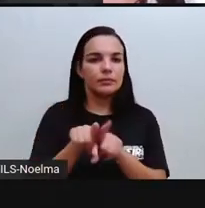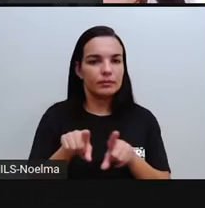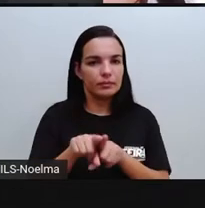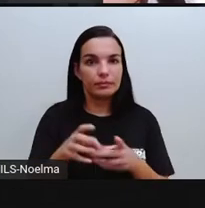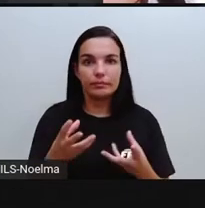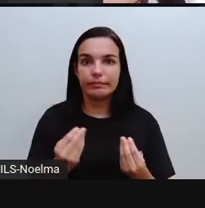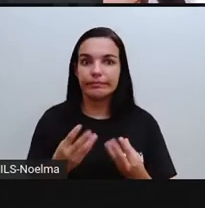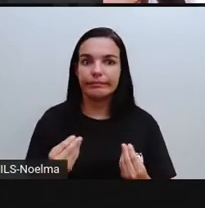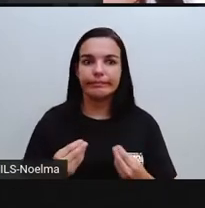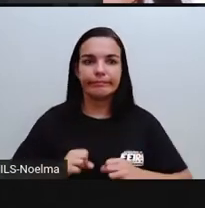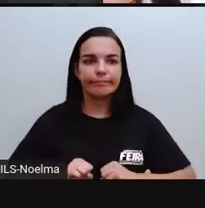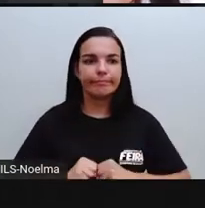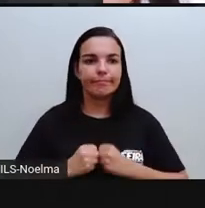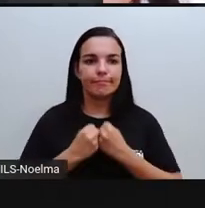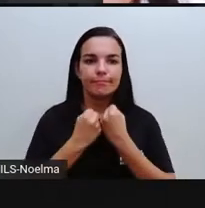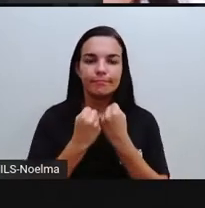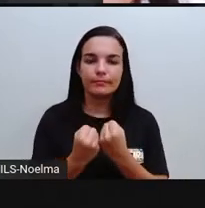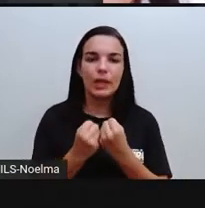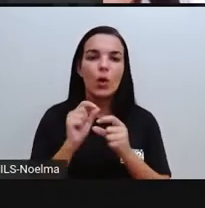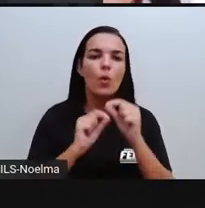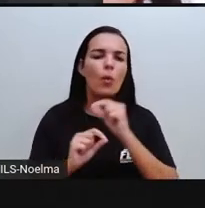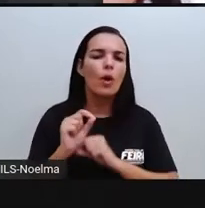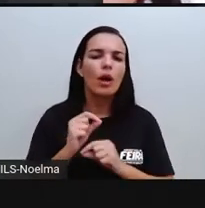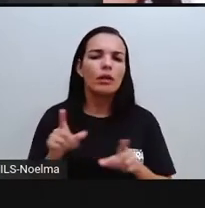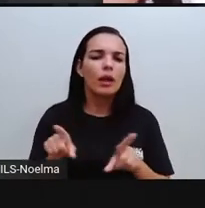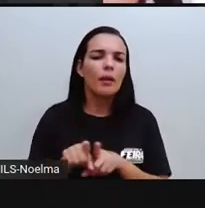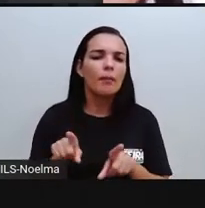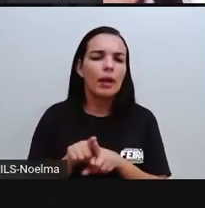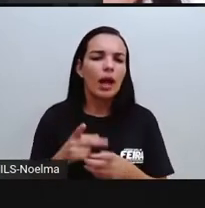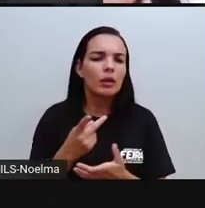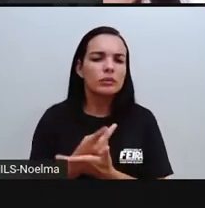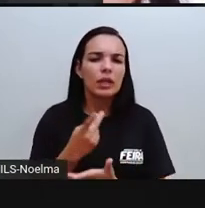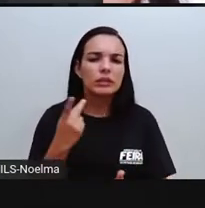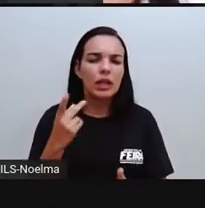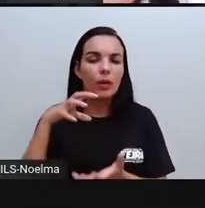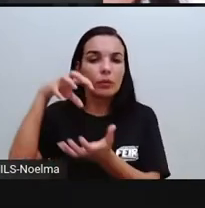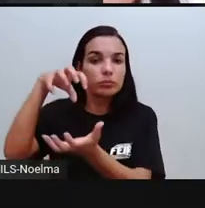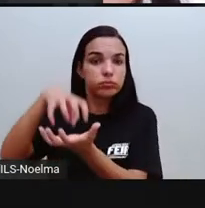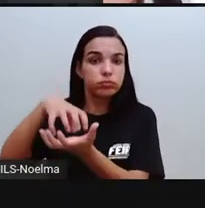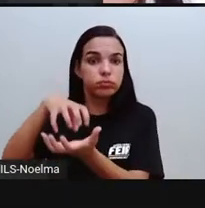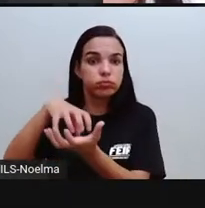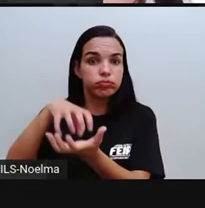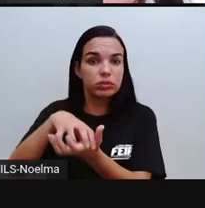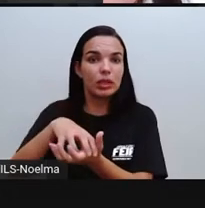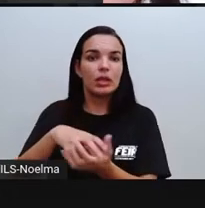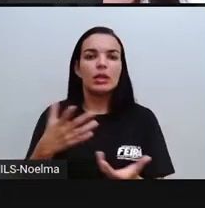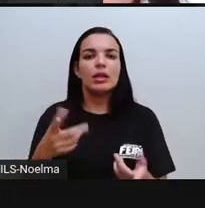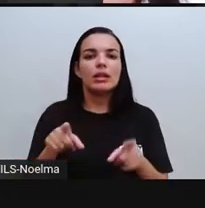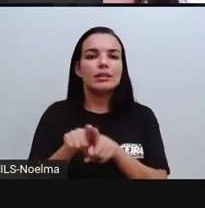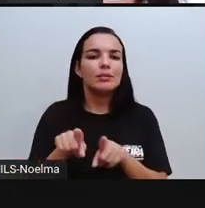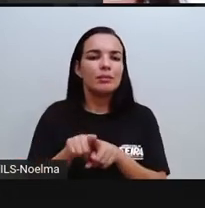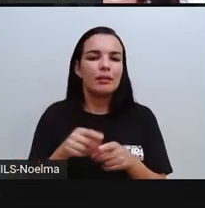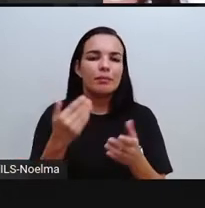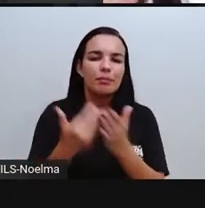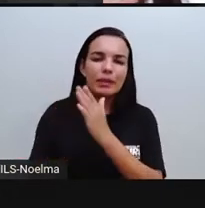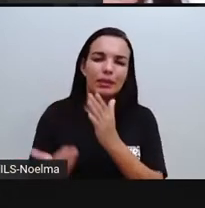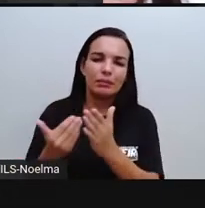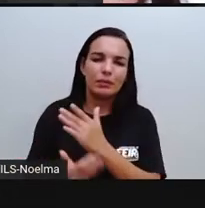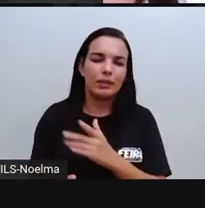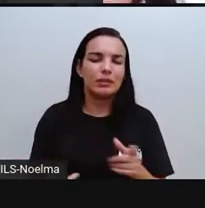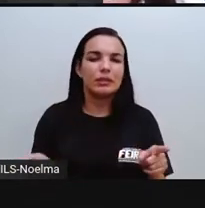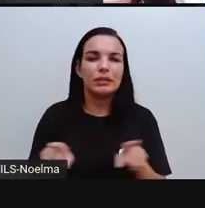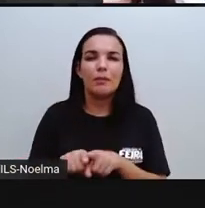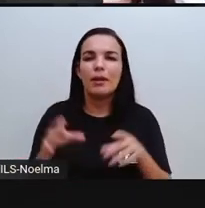era a concentração fundiária, a carência de investimento e a seca, que era um